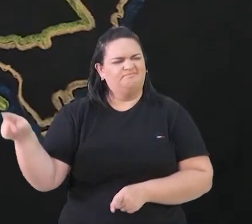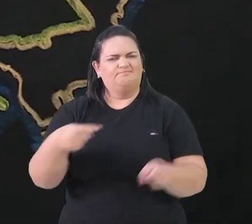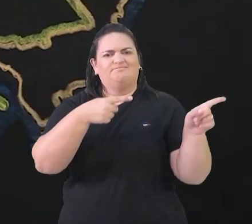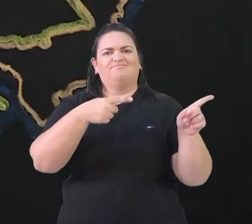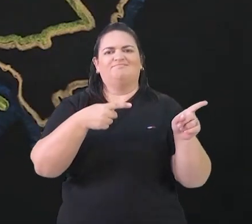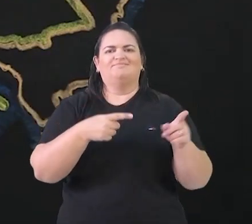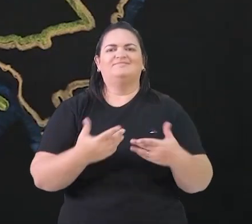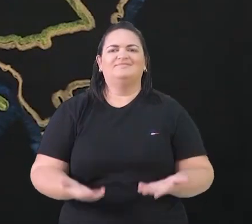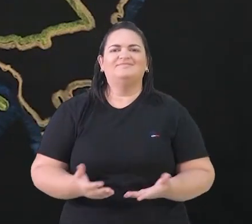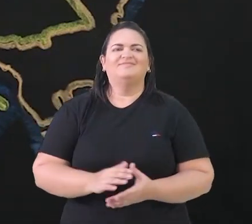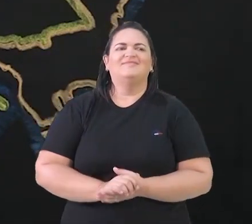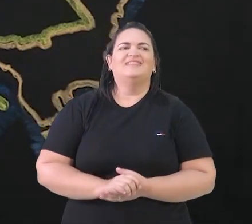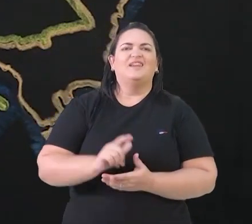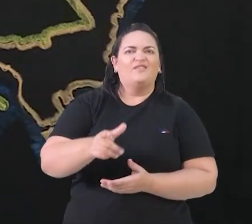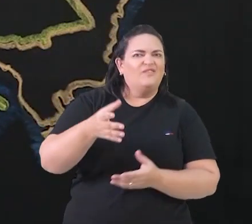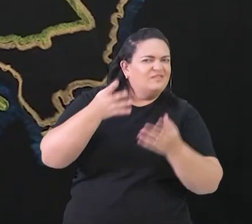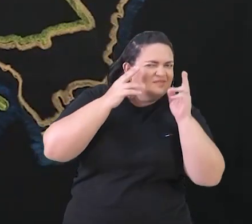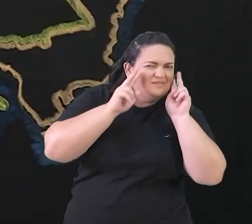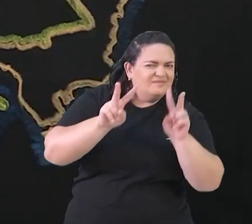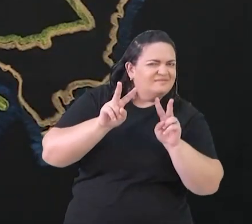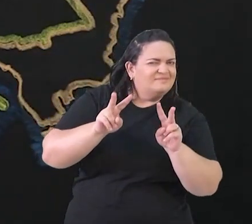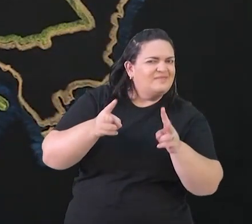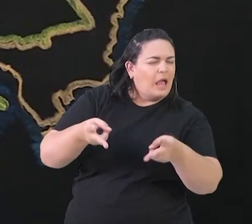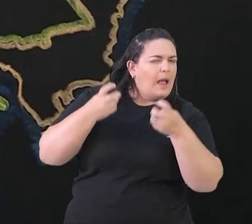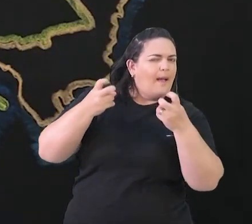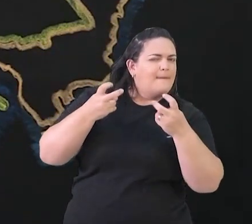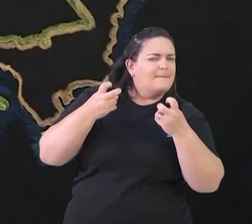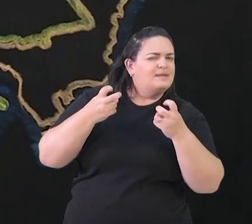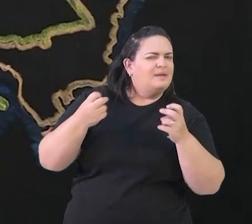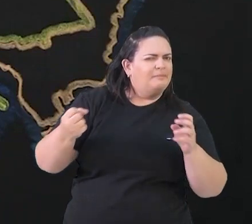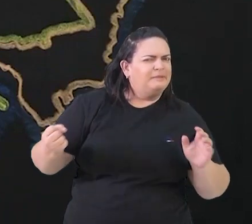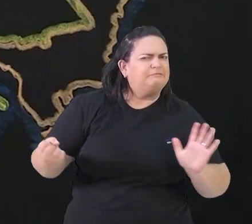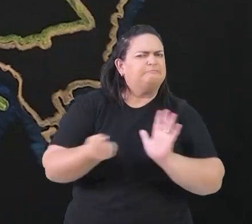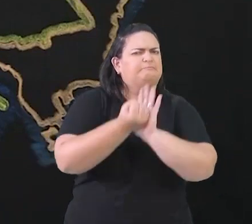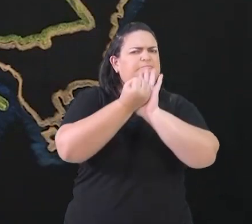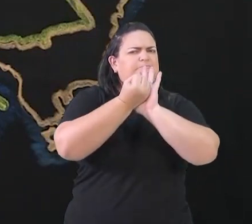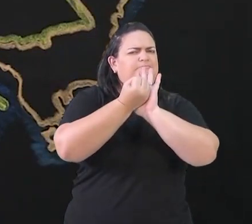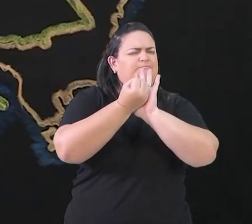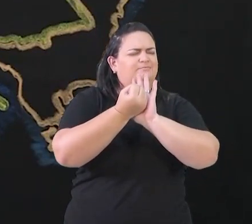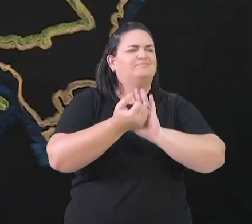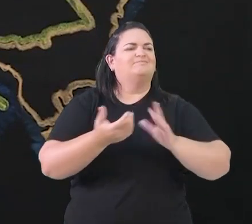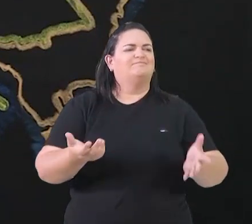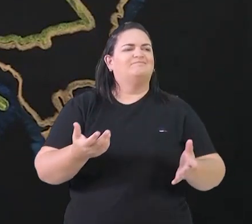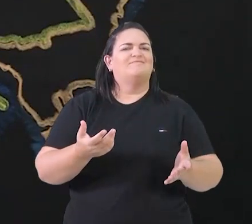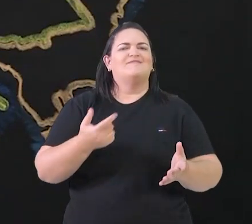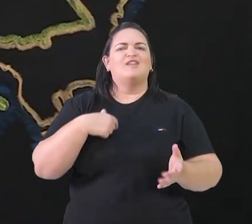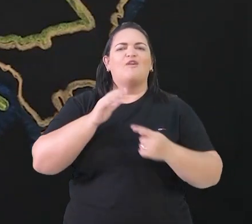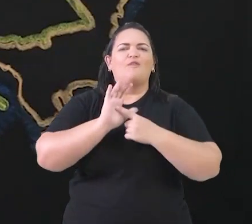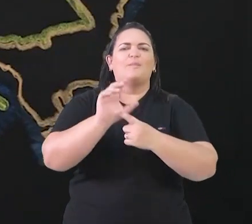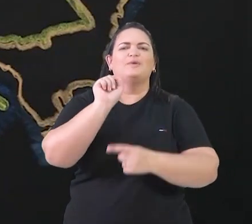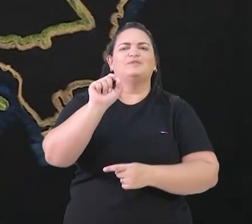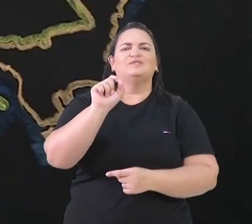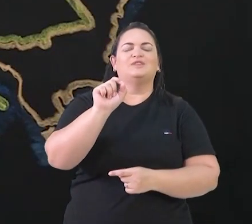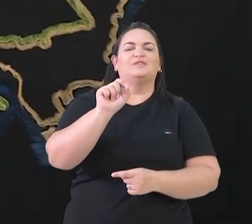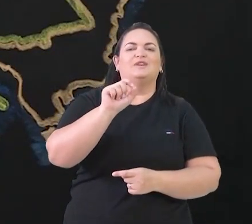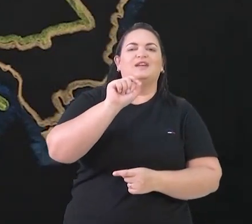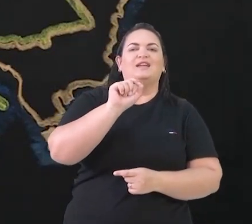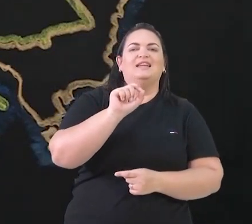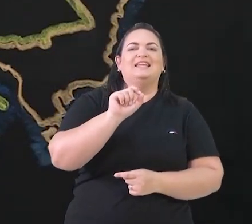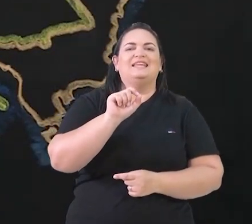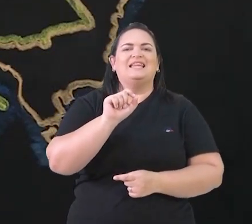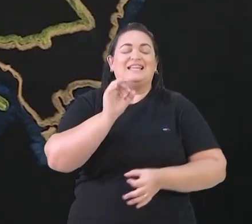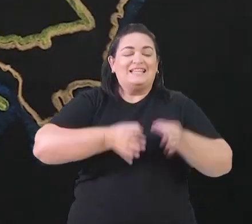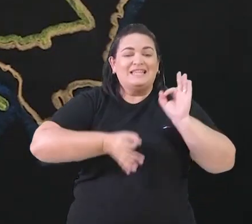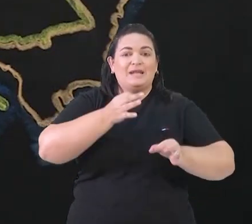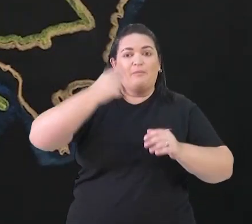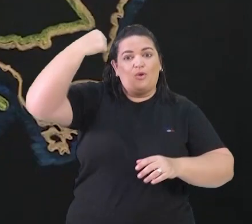impactante na modernidade na Europa, eu vou destacar o funcionamento, ou a reativação, do chamado Tribunal do Santo